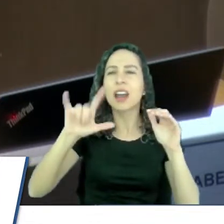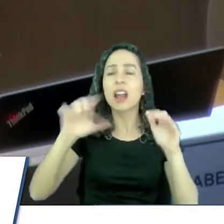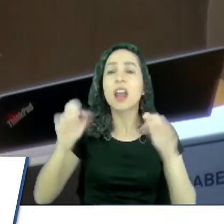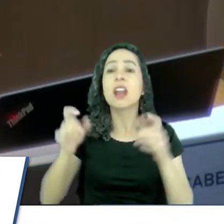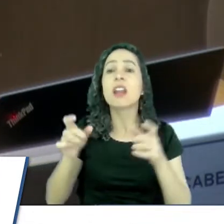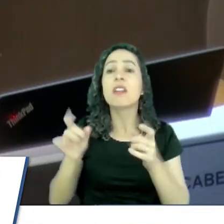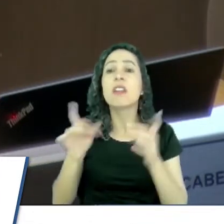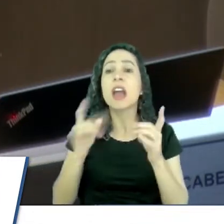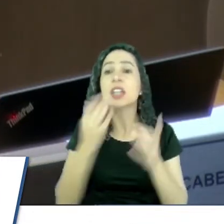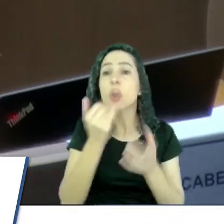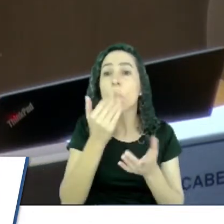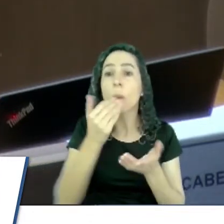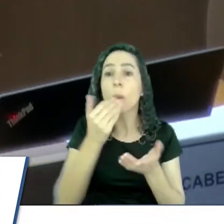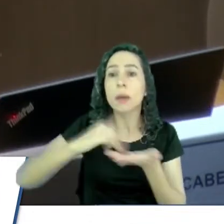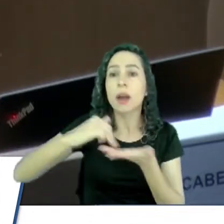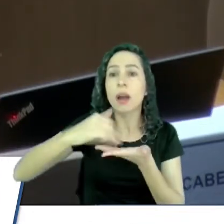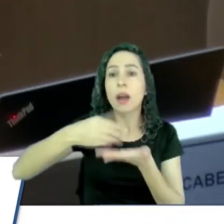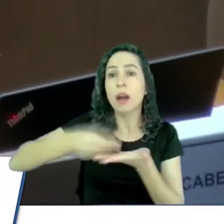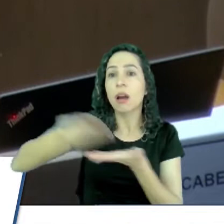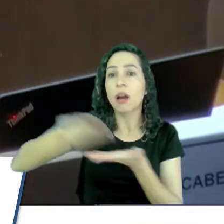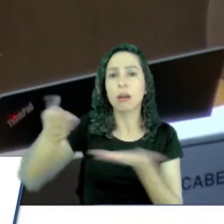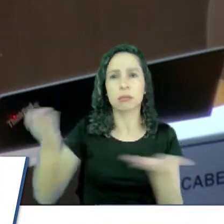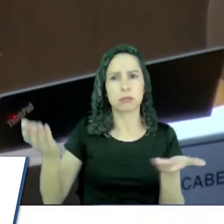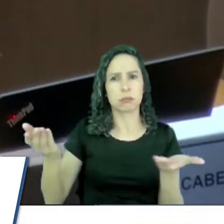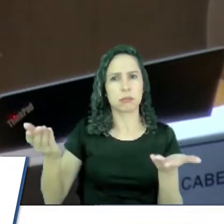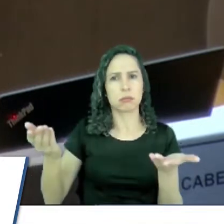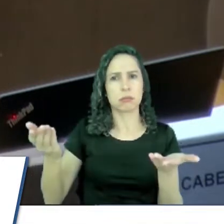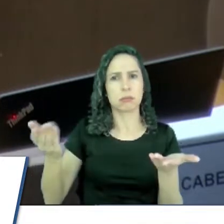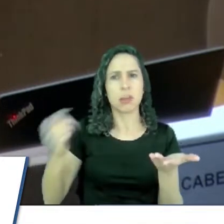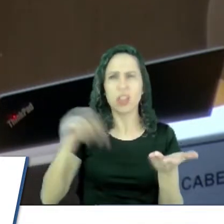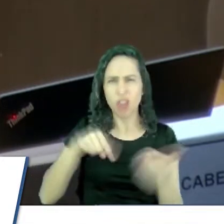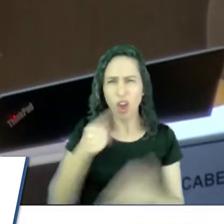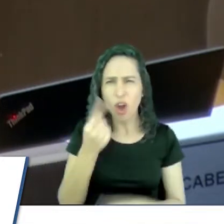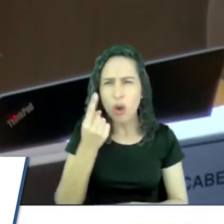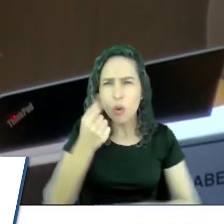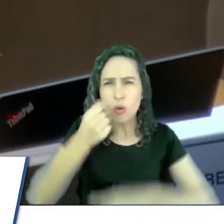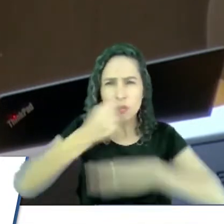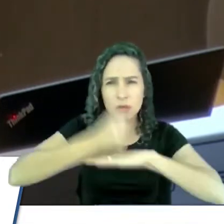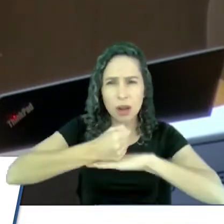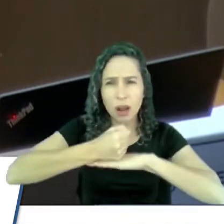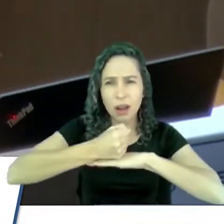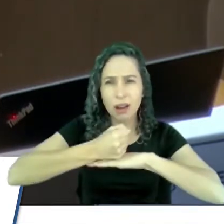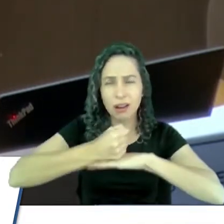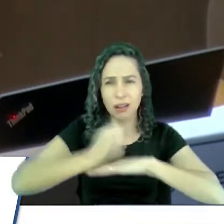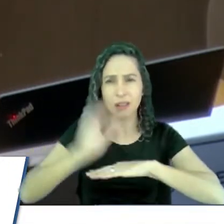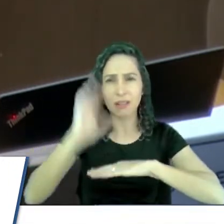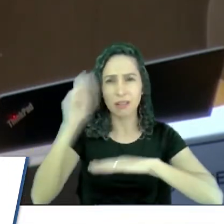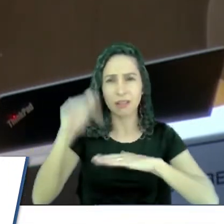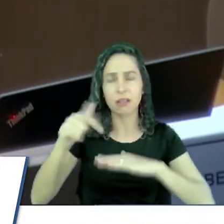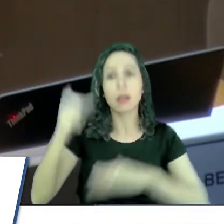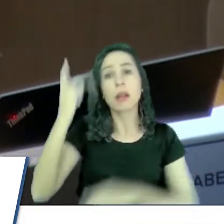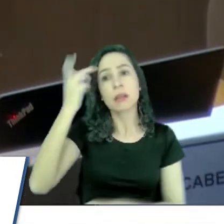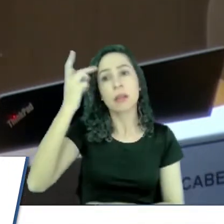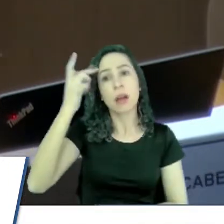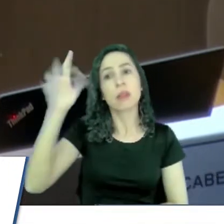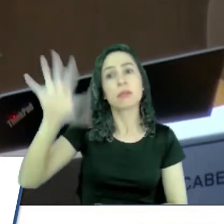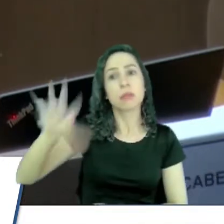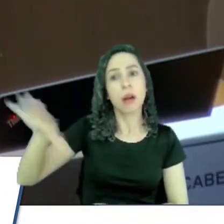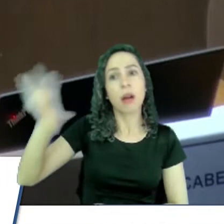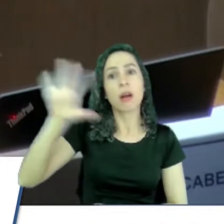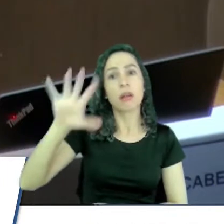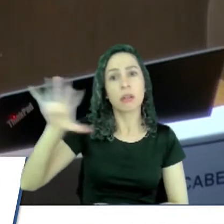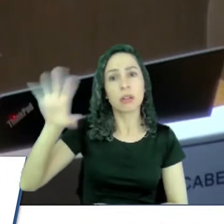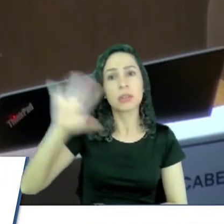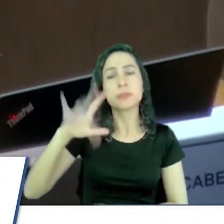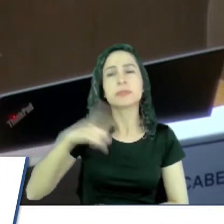entendeu? Agora, só a cidade de Franca que vem acontecer isso, nós temos em São Paulo, a rua